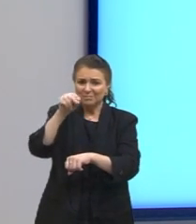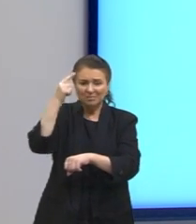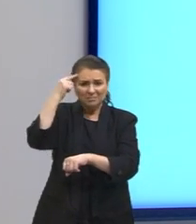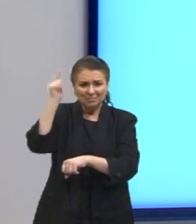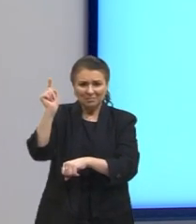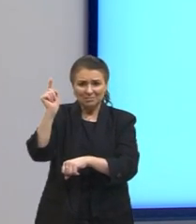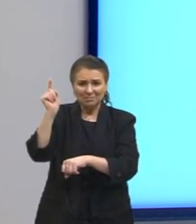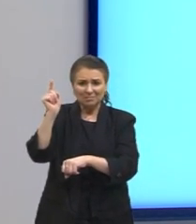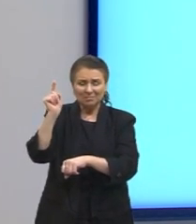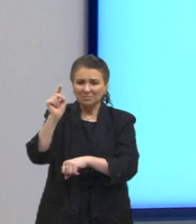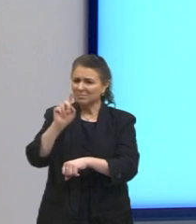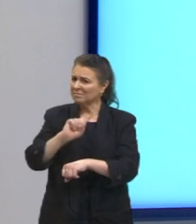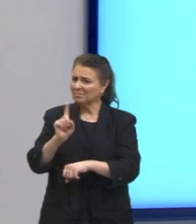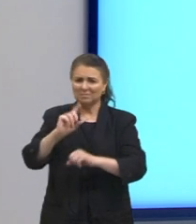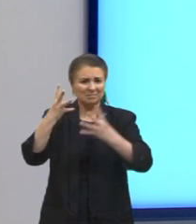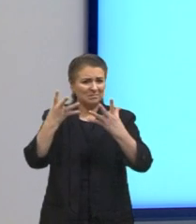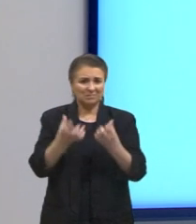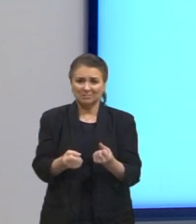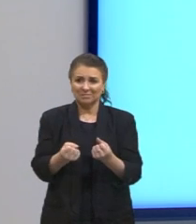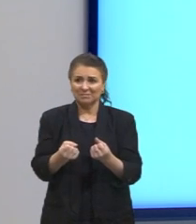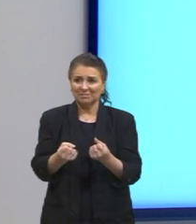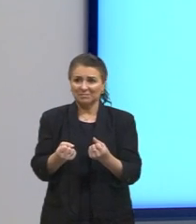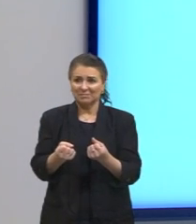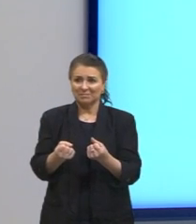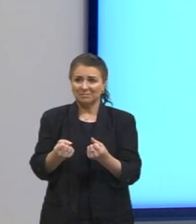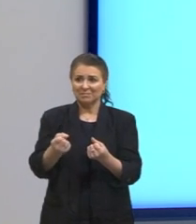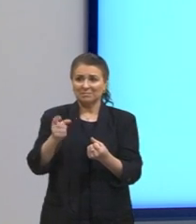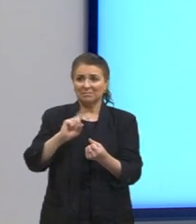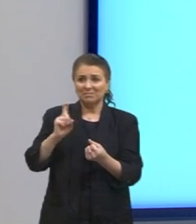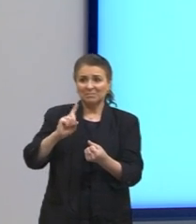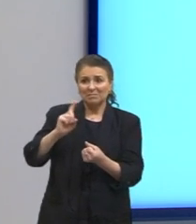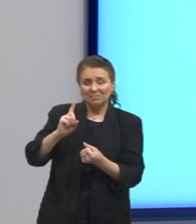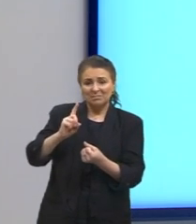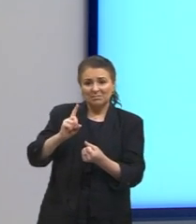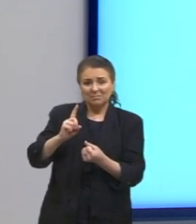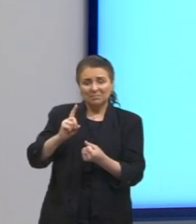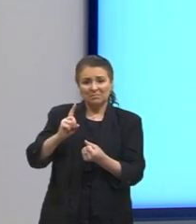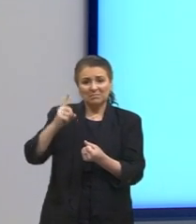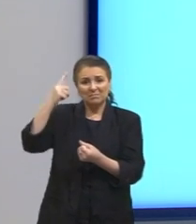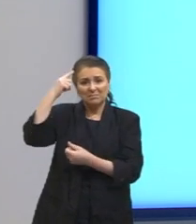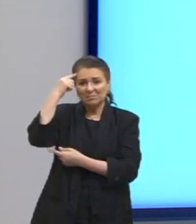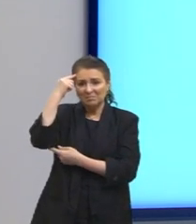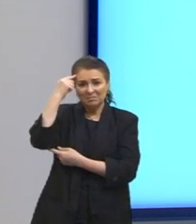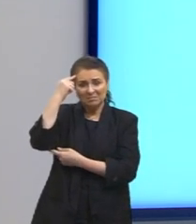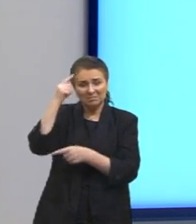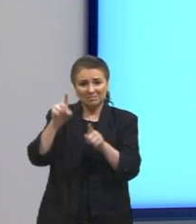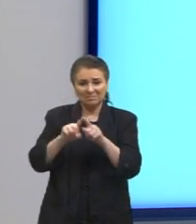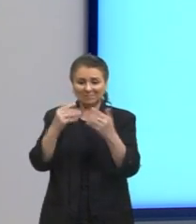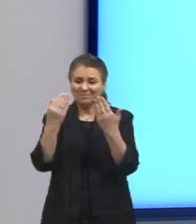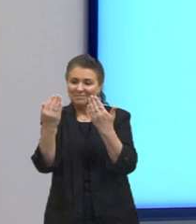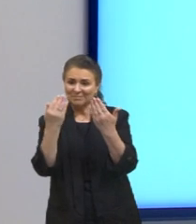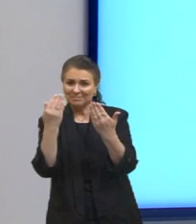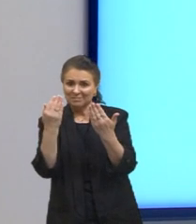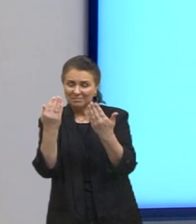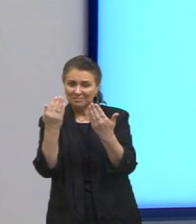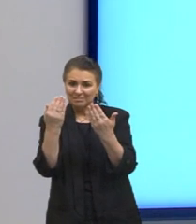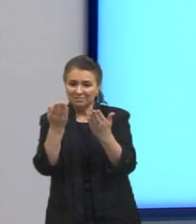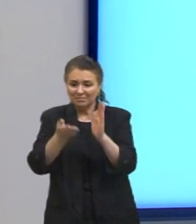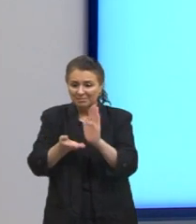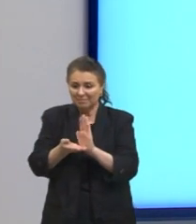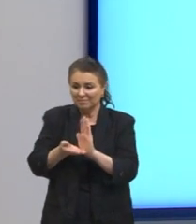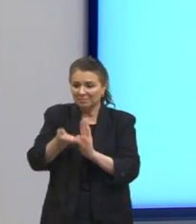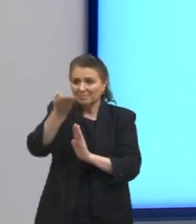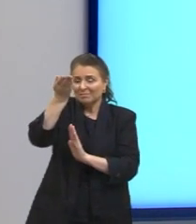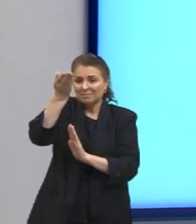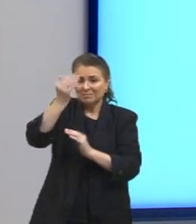uma mulher negra como a primeira dama? Não é uma ascensão social? Vamos analisar a questão. Não seria uma ascensão social? Bom,